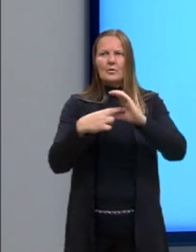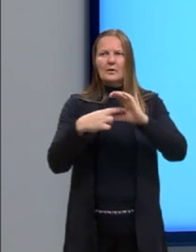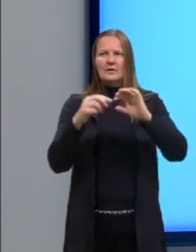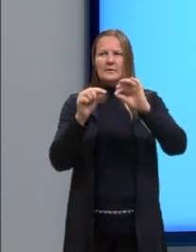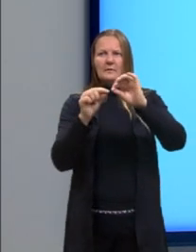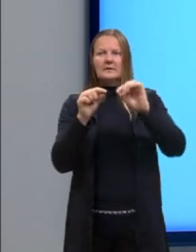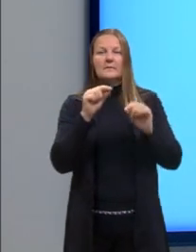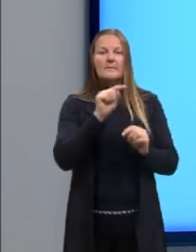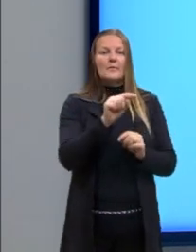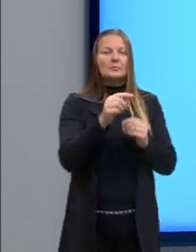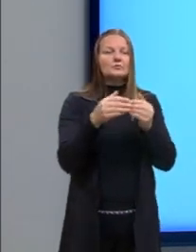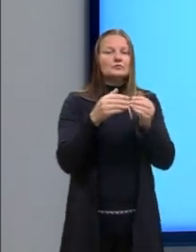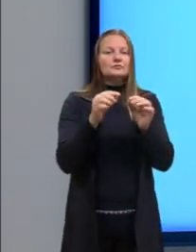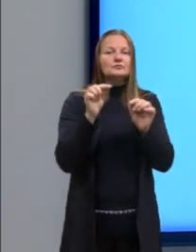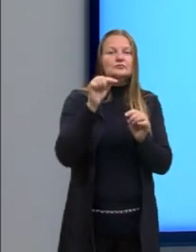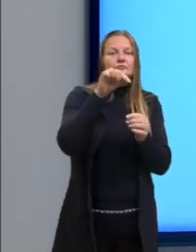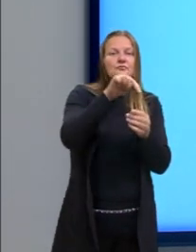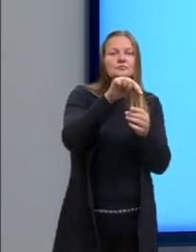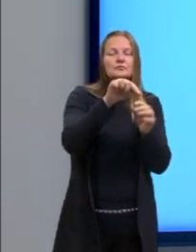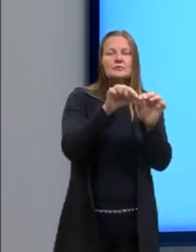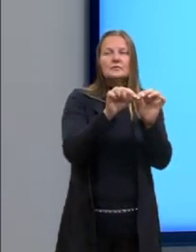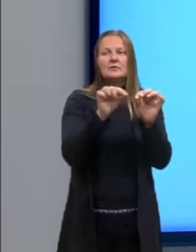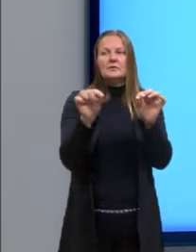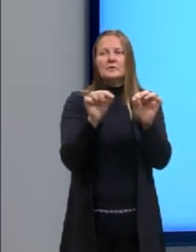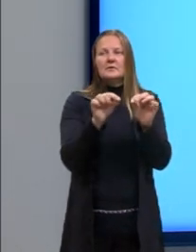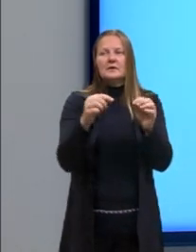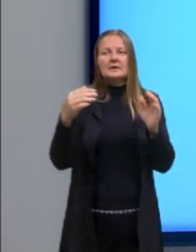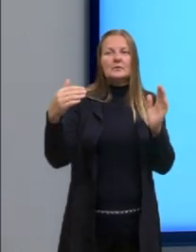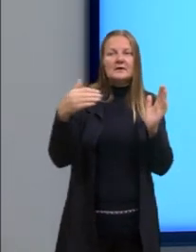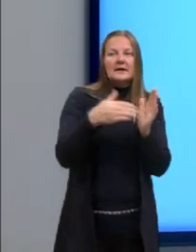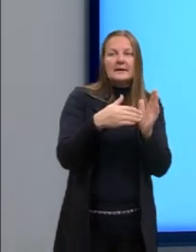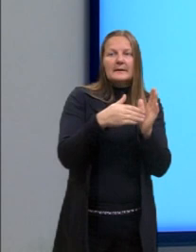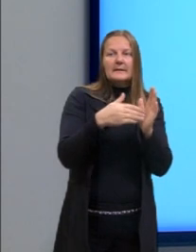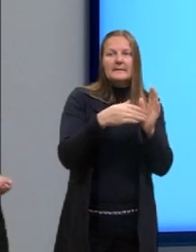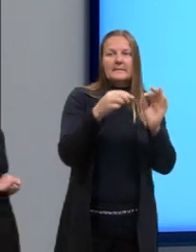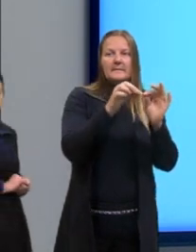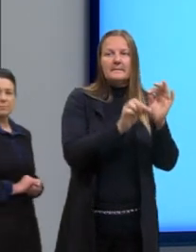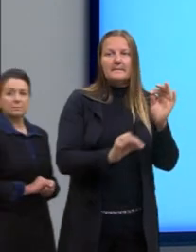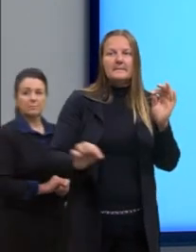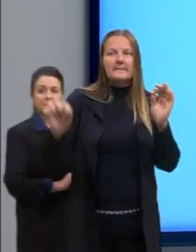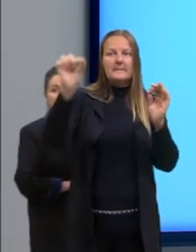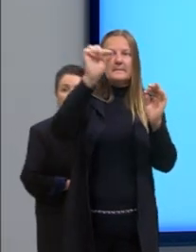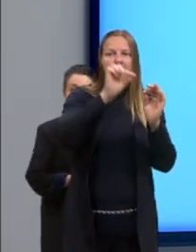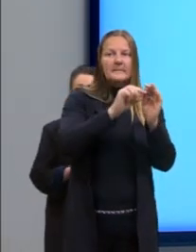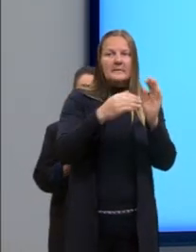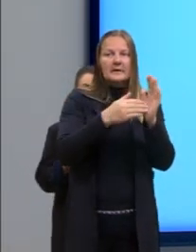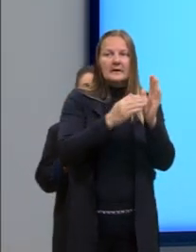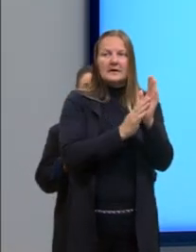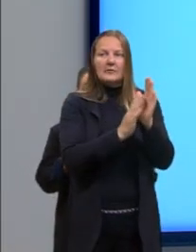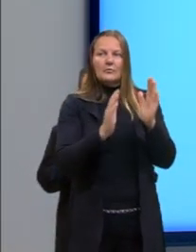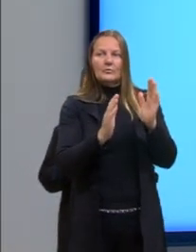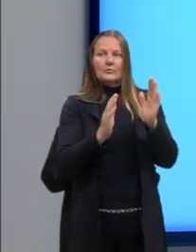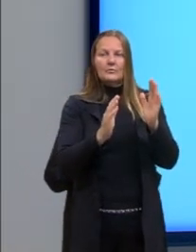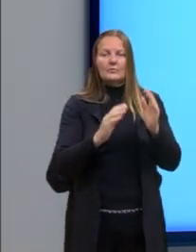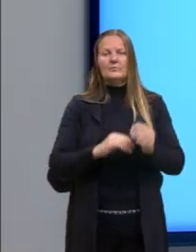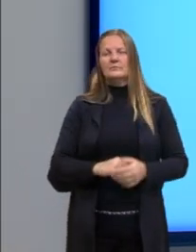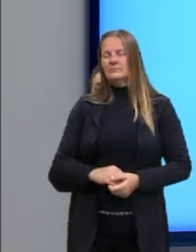mas nós temos um ponto interno. Esse ponto, ele não está no contorno, ele está na região interna da circunferência.